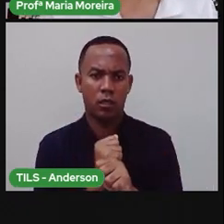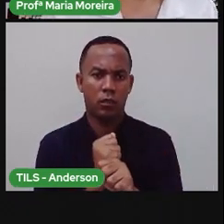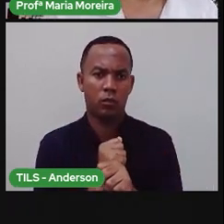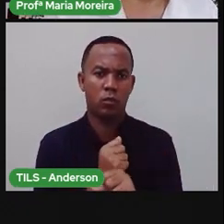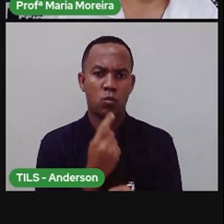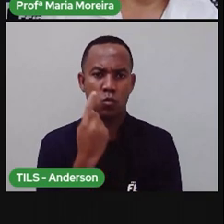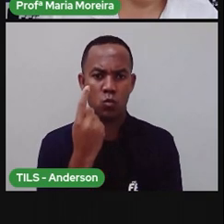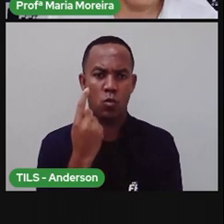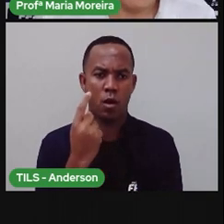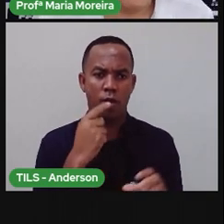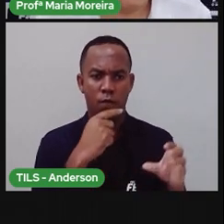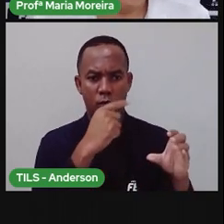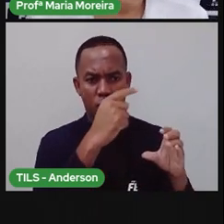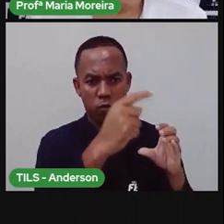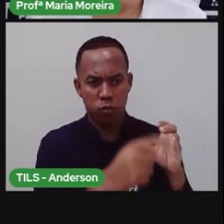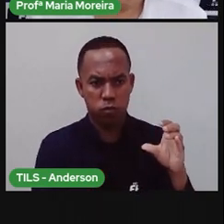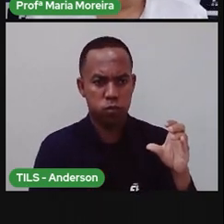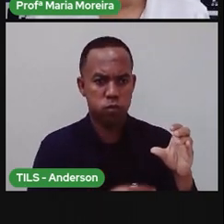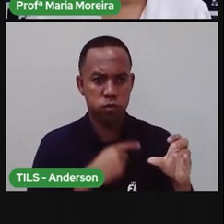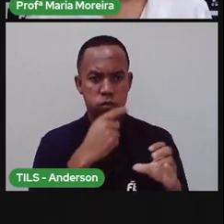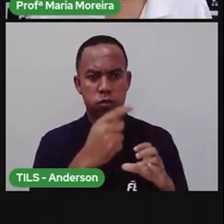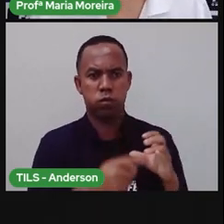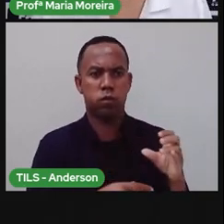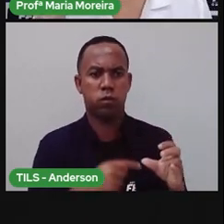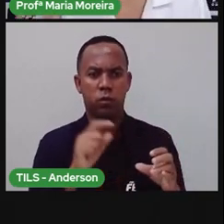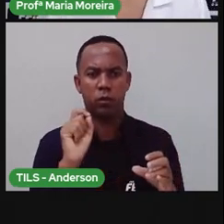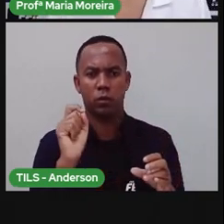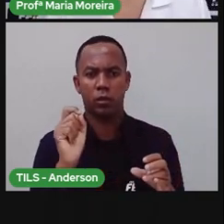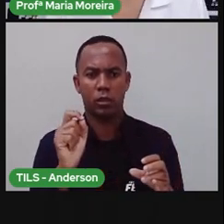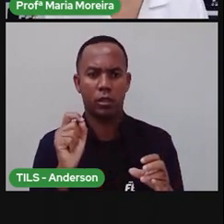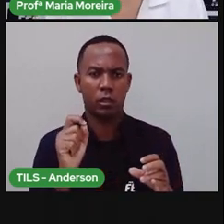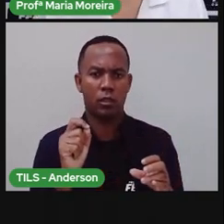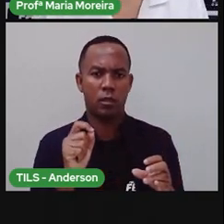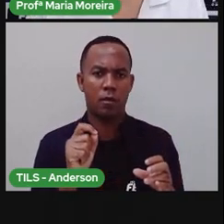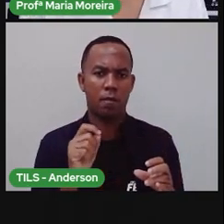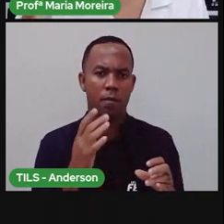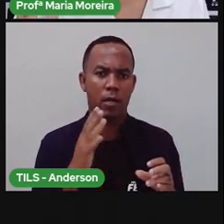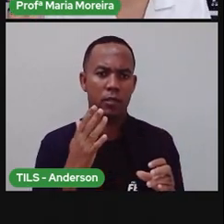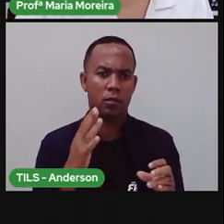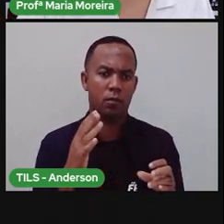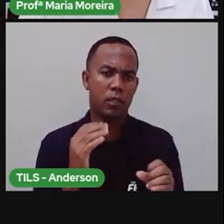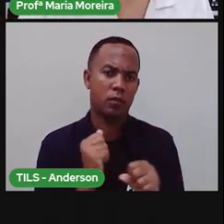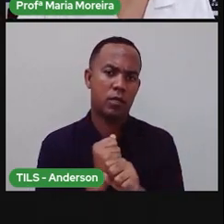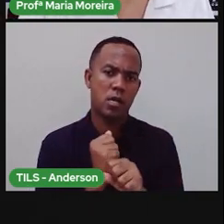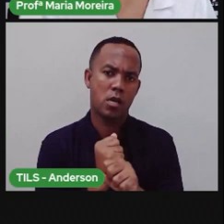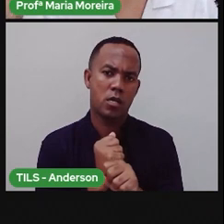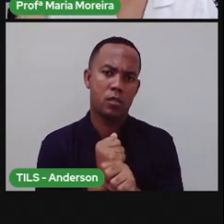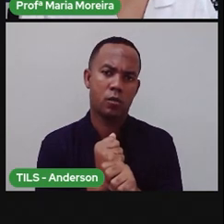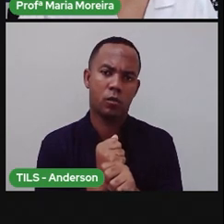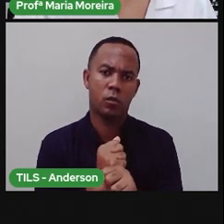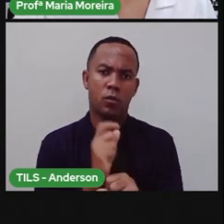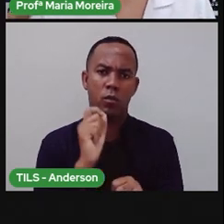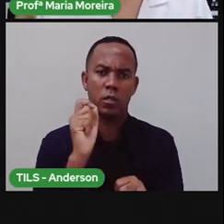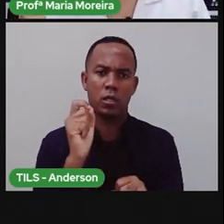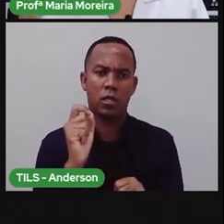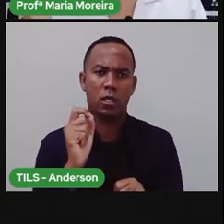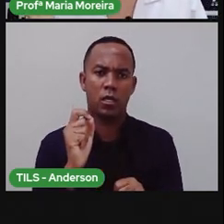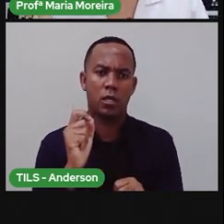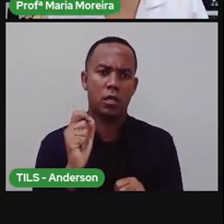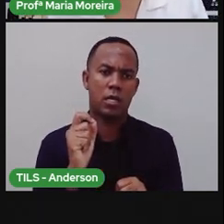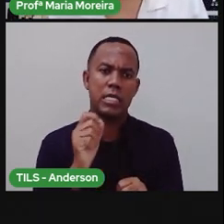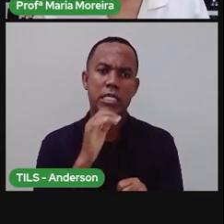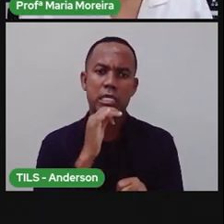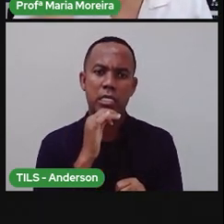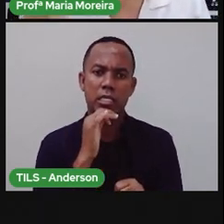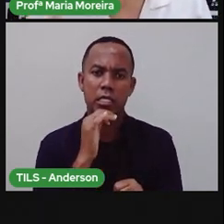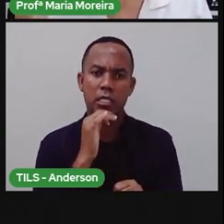Uma volta completa da Terra em torno do Sol corresponde ao que chamamos de ano civil. Que é o conteúdo que vocês viram lá no